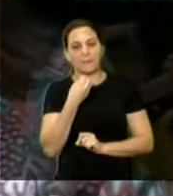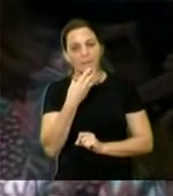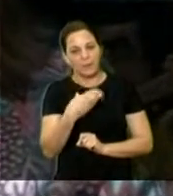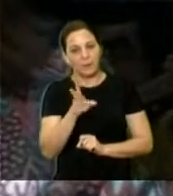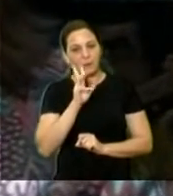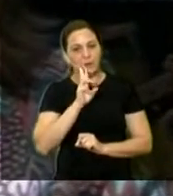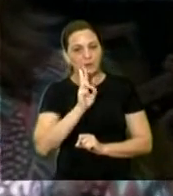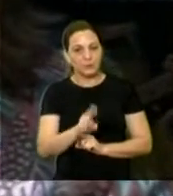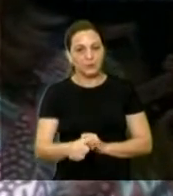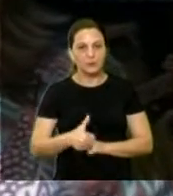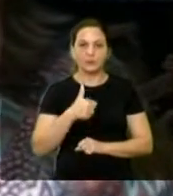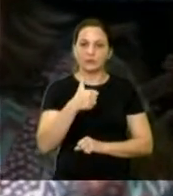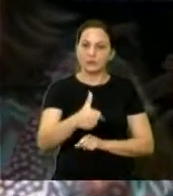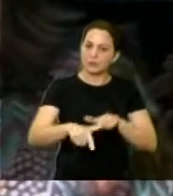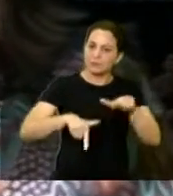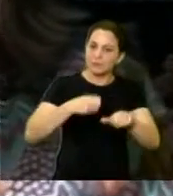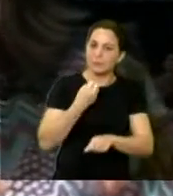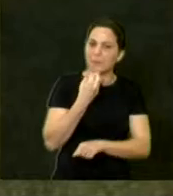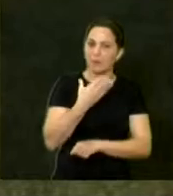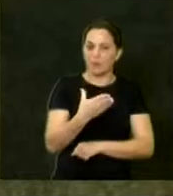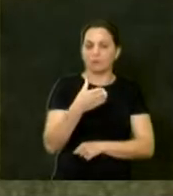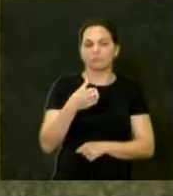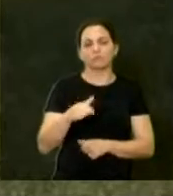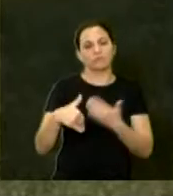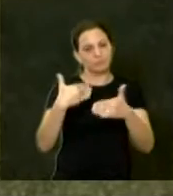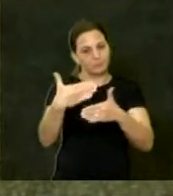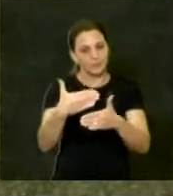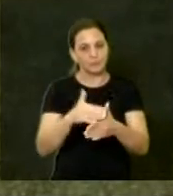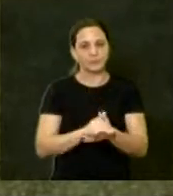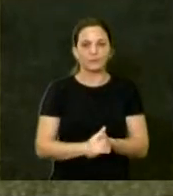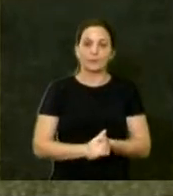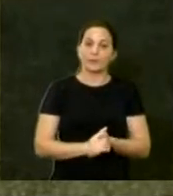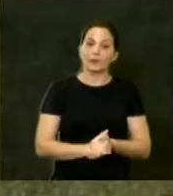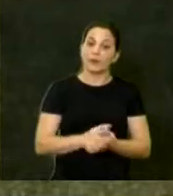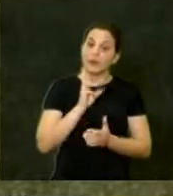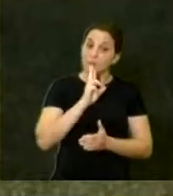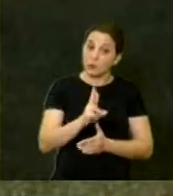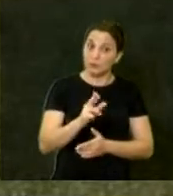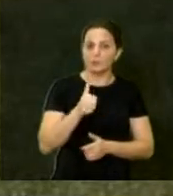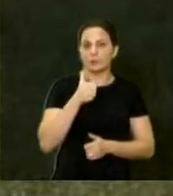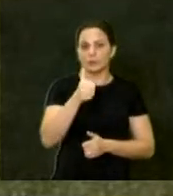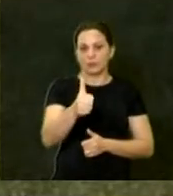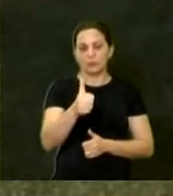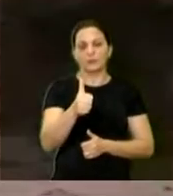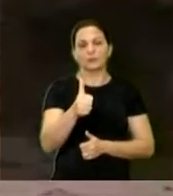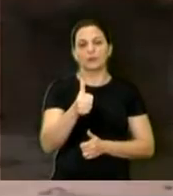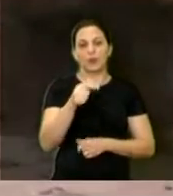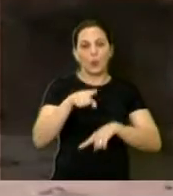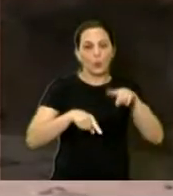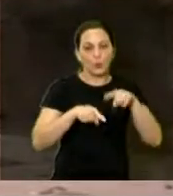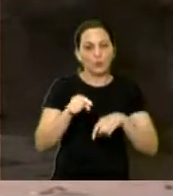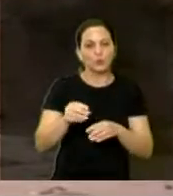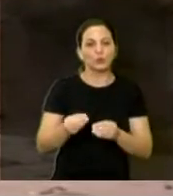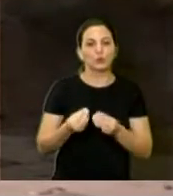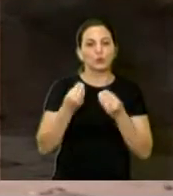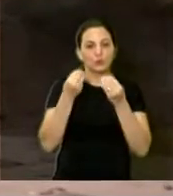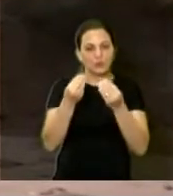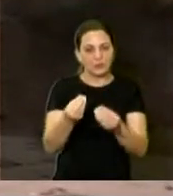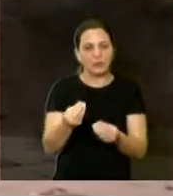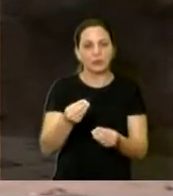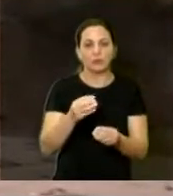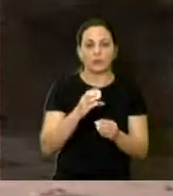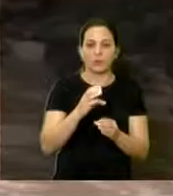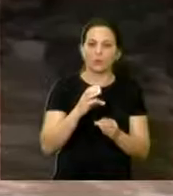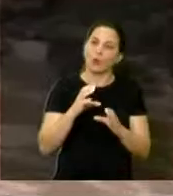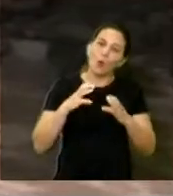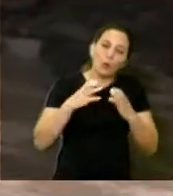conseguiu fazer um bom trabalho com ele. Diante dos resultados positivos, o produto biológico, que foi doado por uma cooperativa